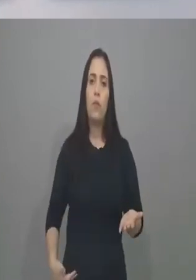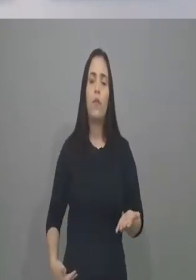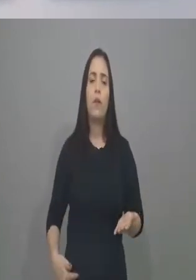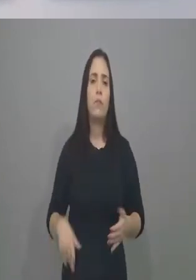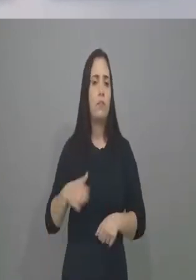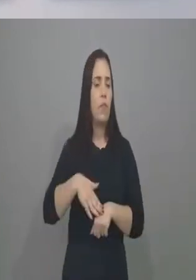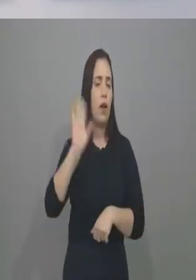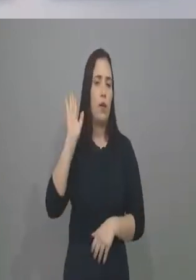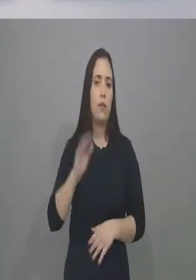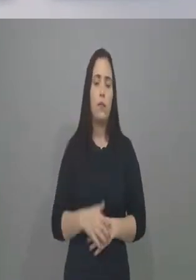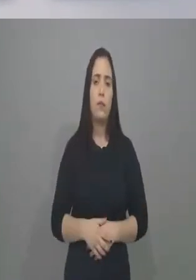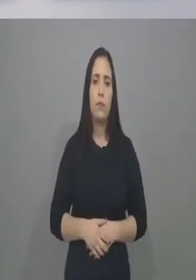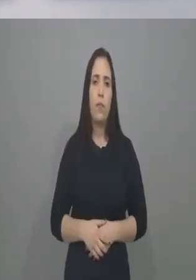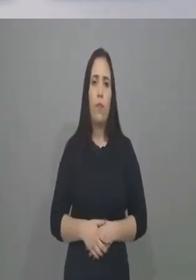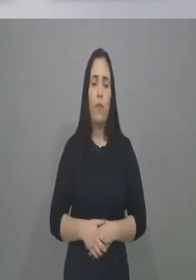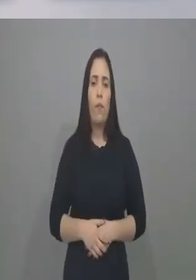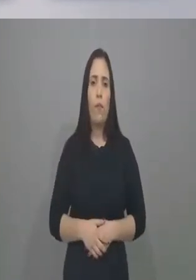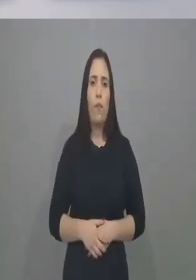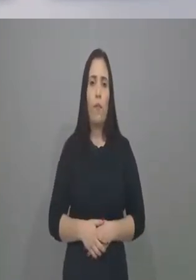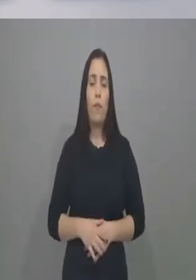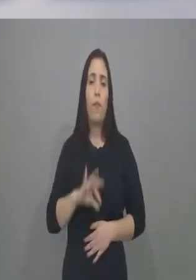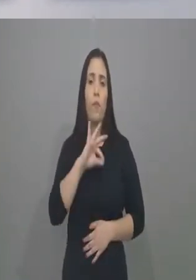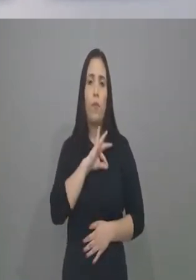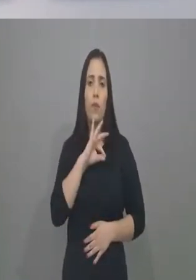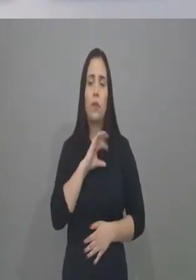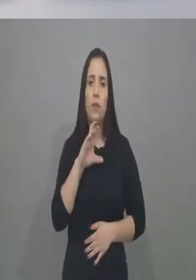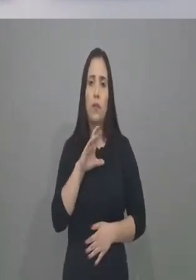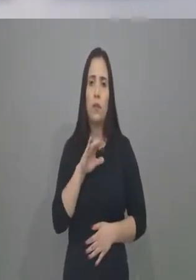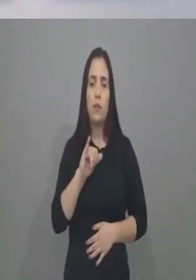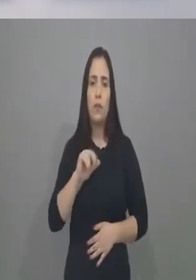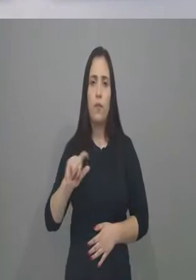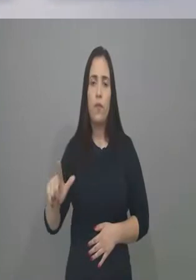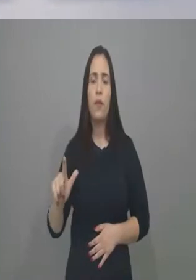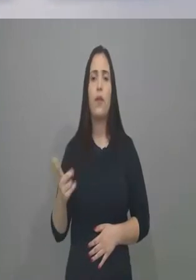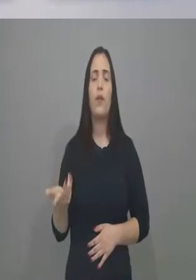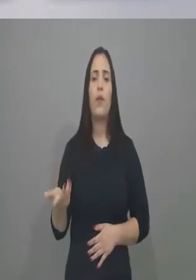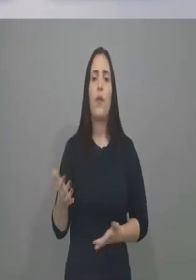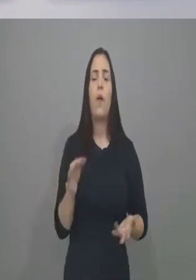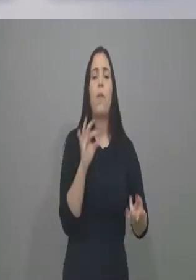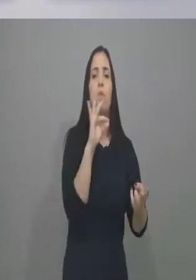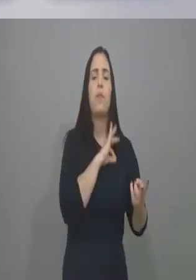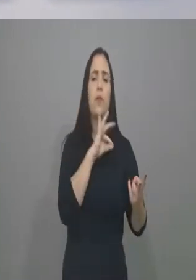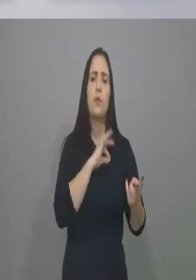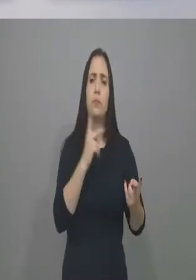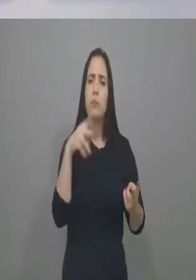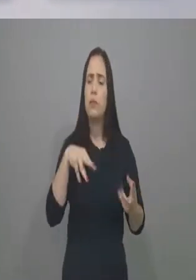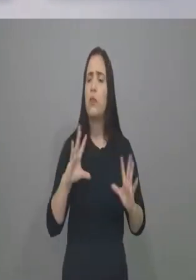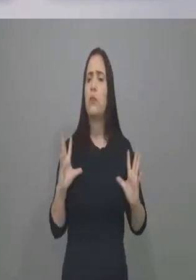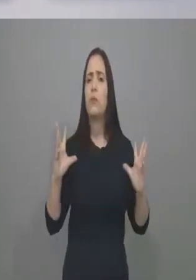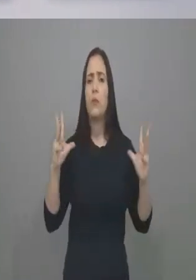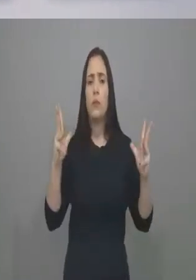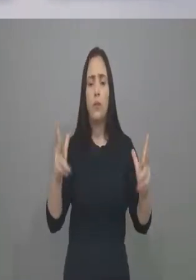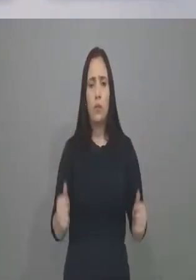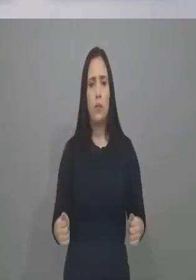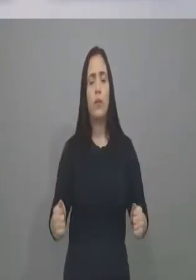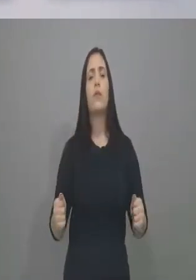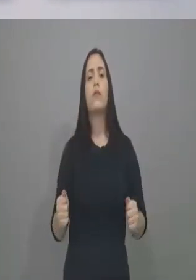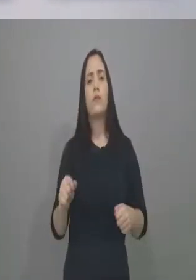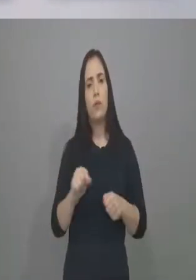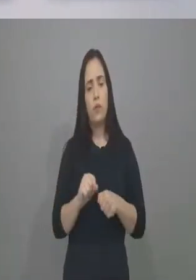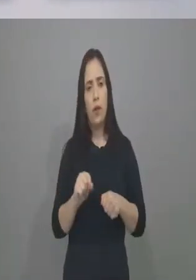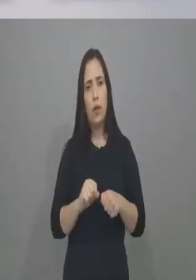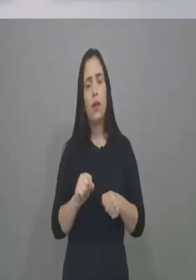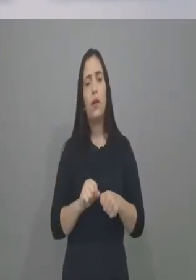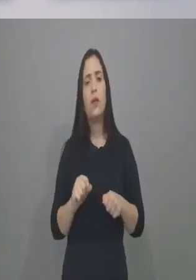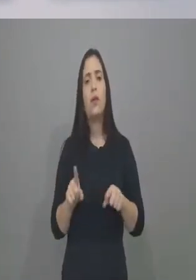quero caçar bruxa, o Estado do Ceará, aqui na